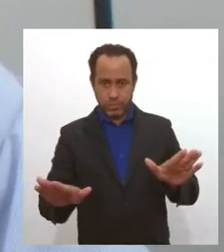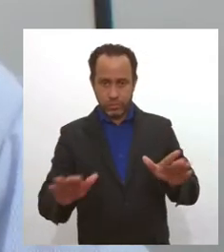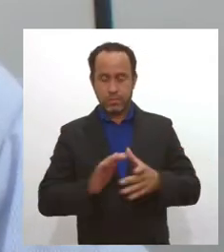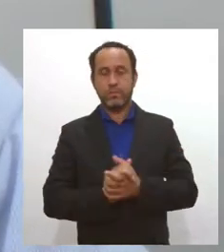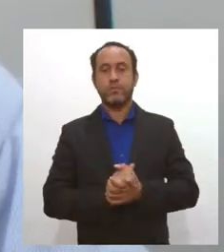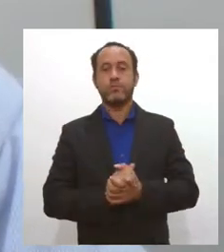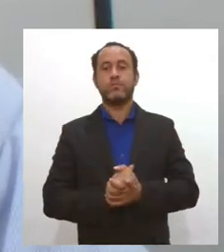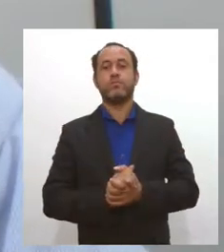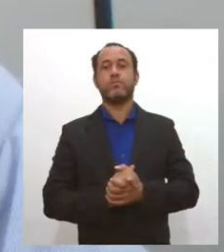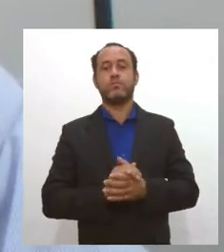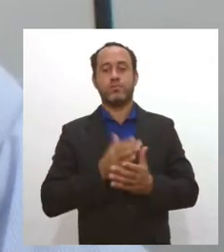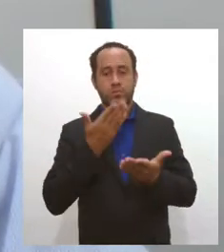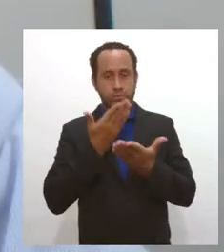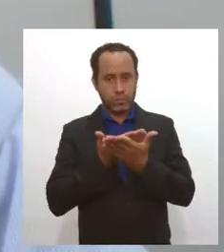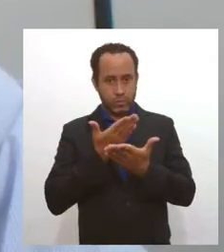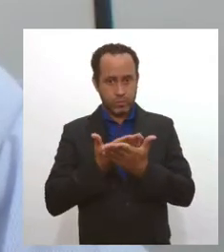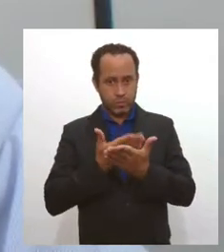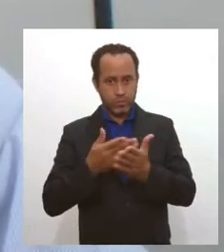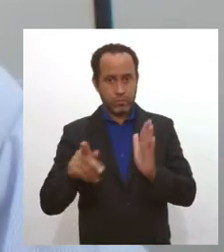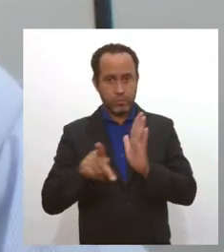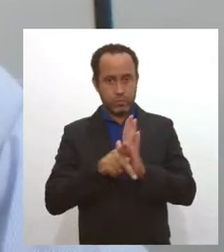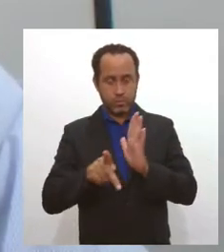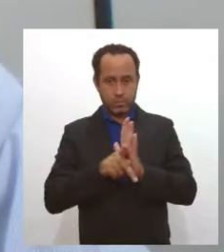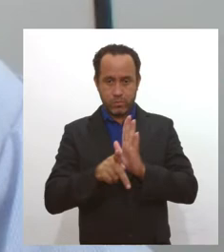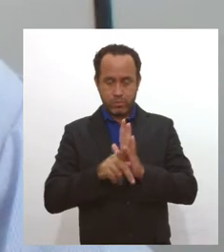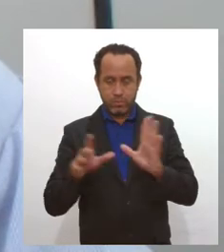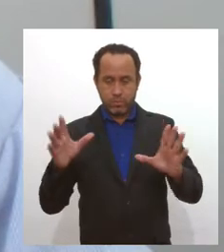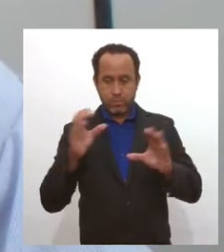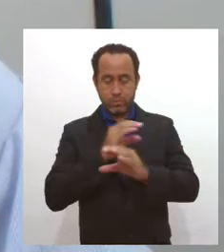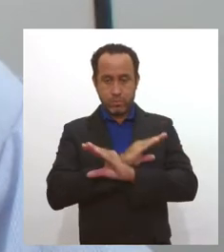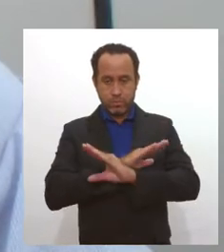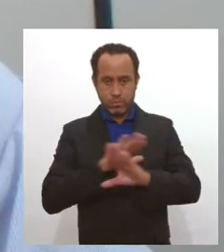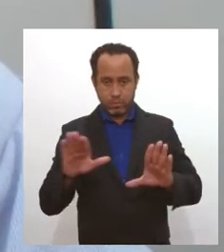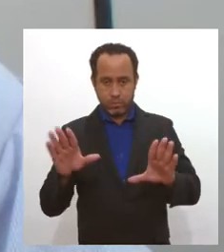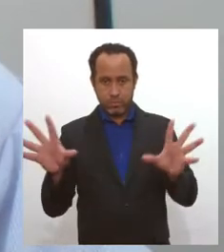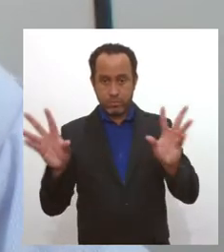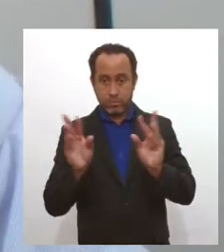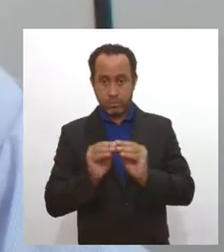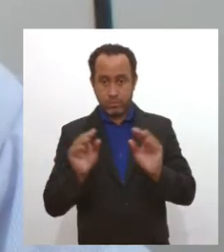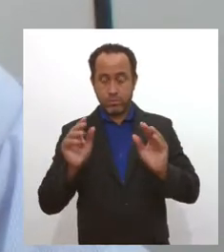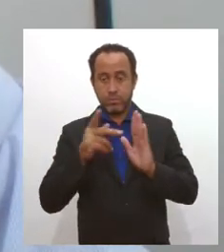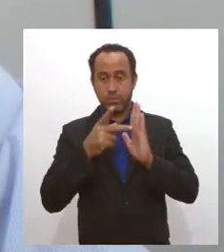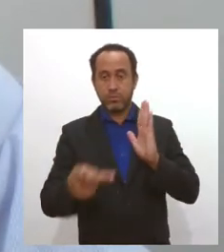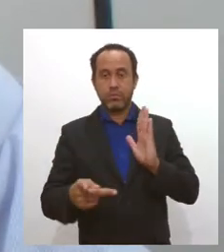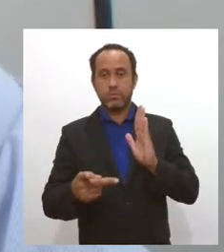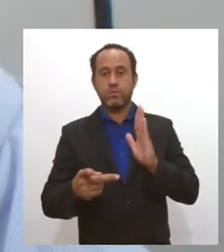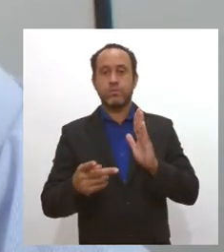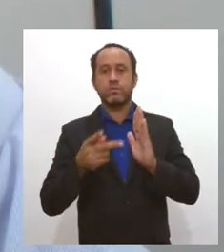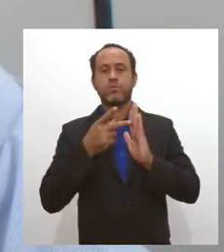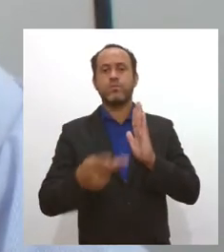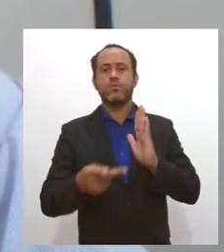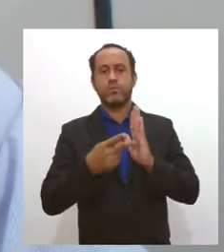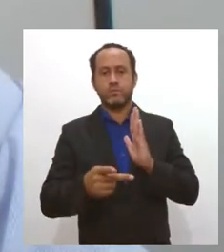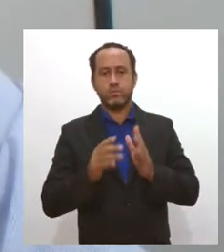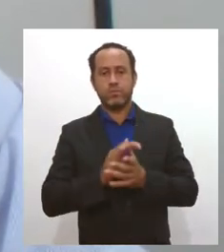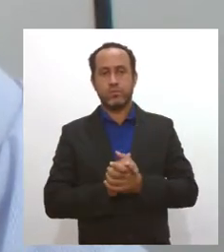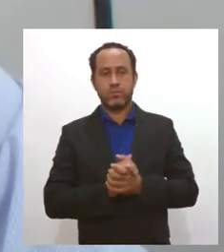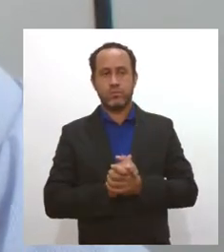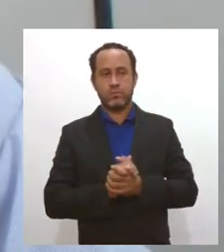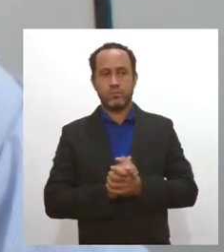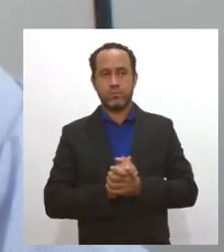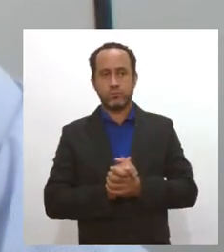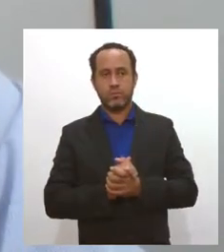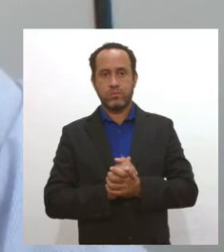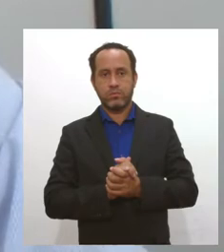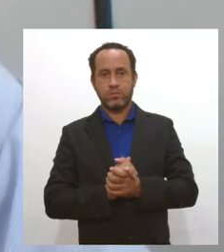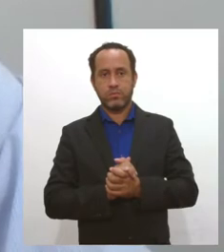os estudos praticamente de hoje, já concluídos, de anteprojeto, para uma fase que a gente chama de